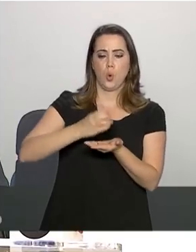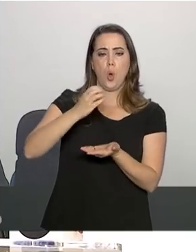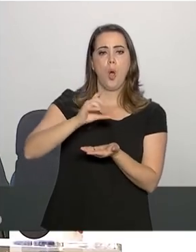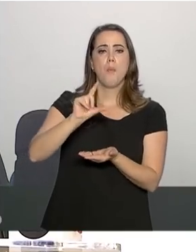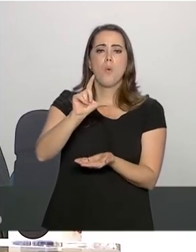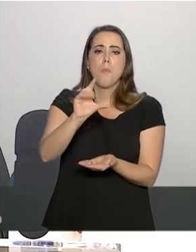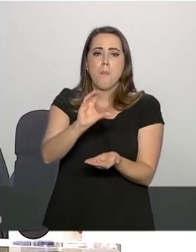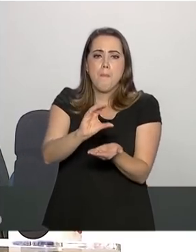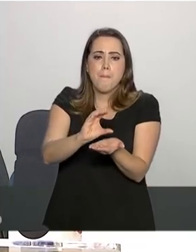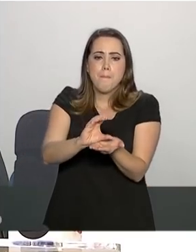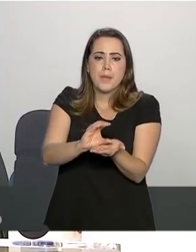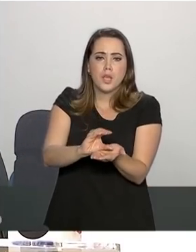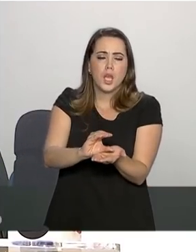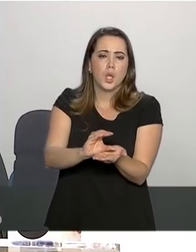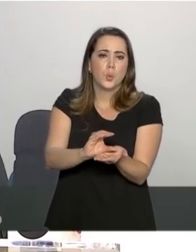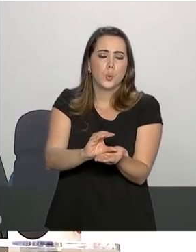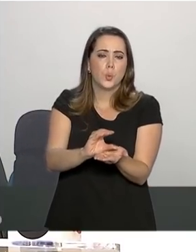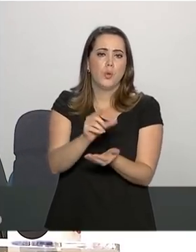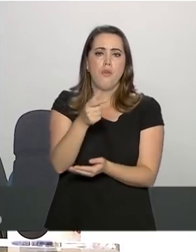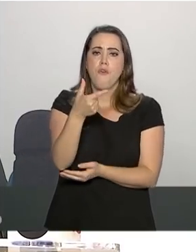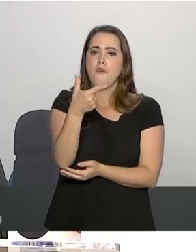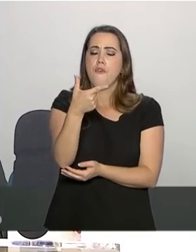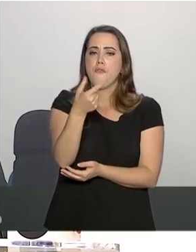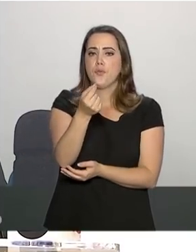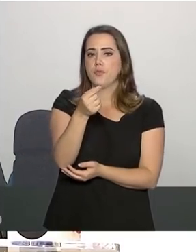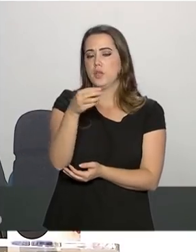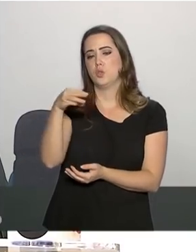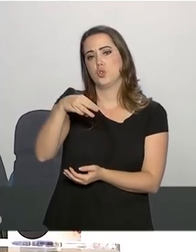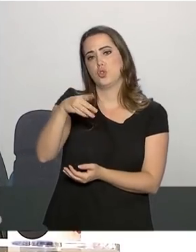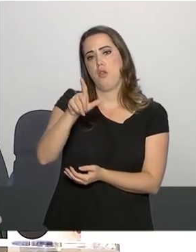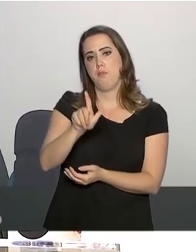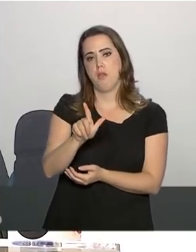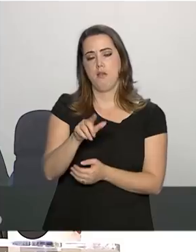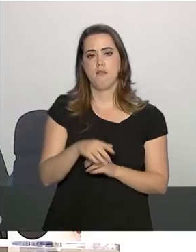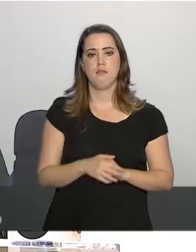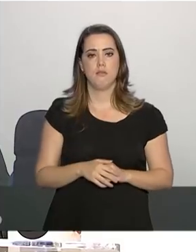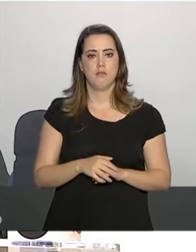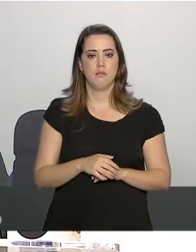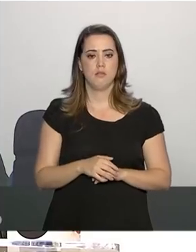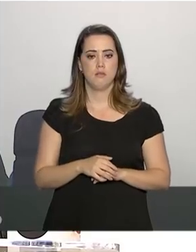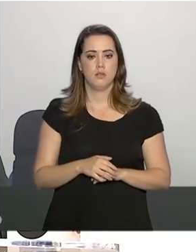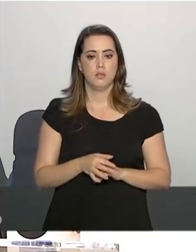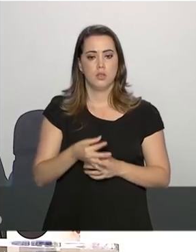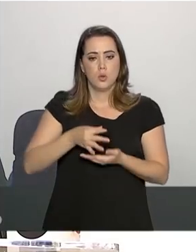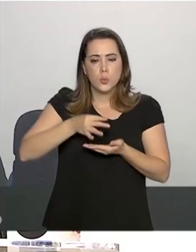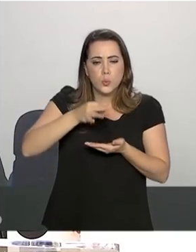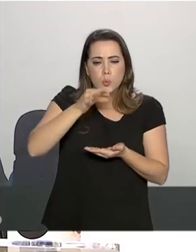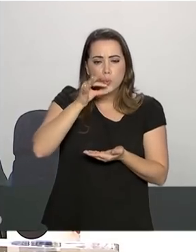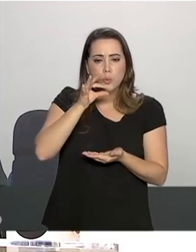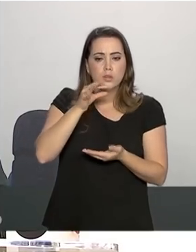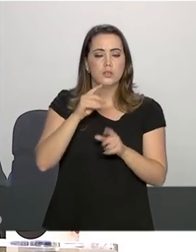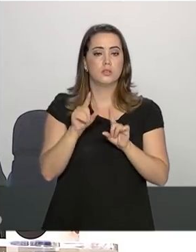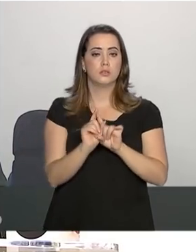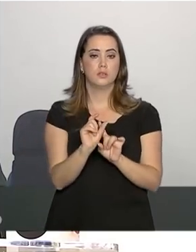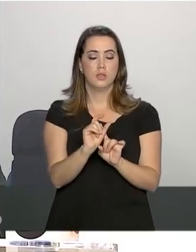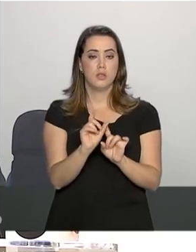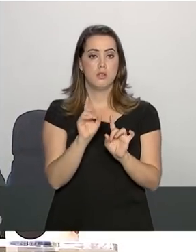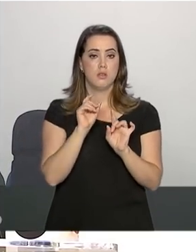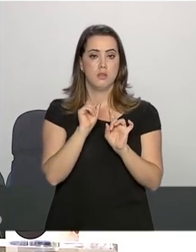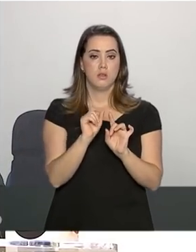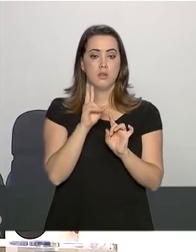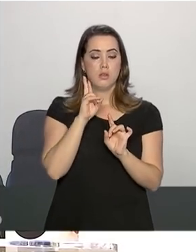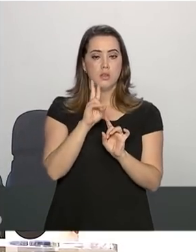pequenos de 20 ml. Então, ele ingere esse líquido e